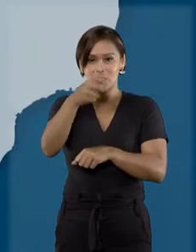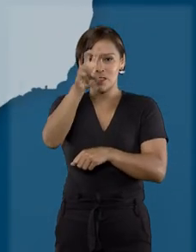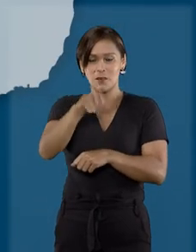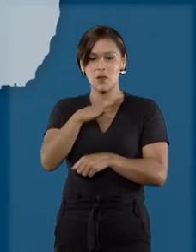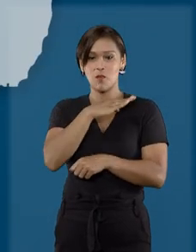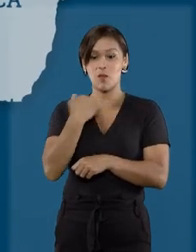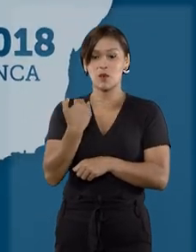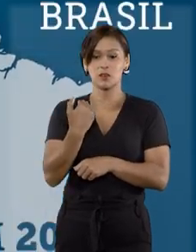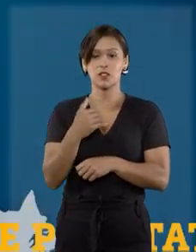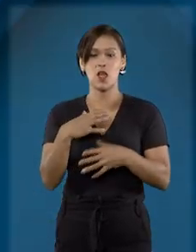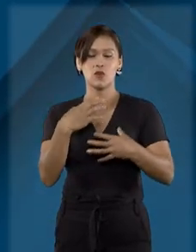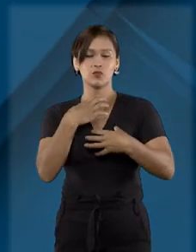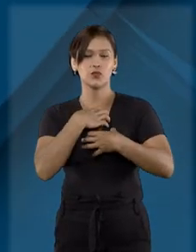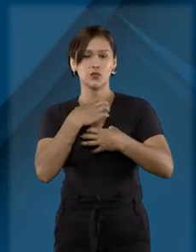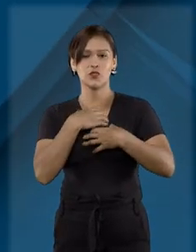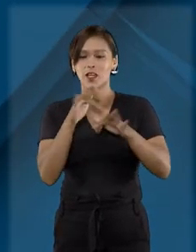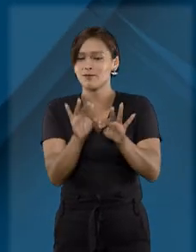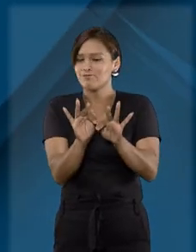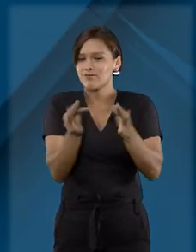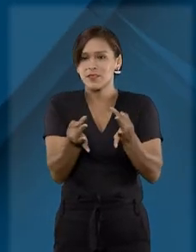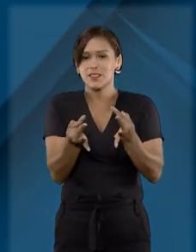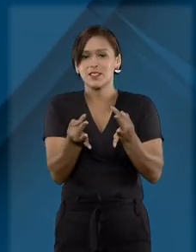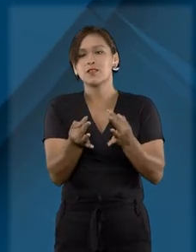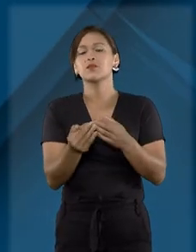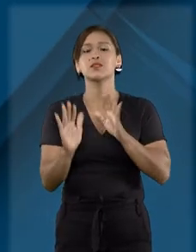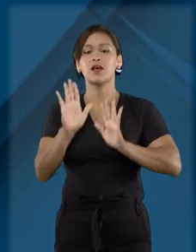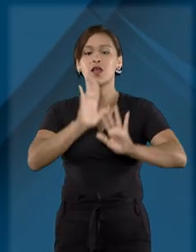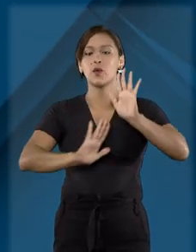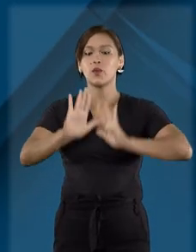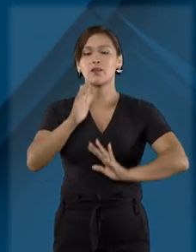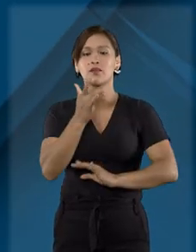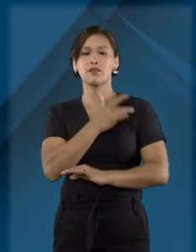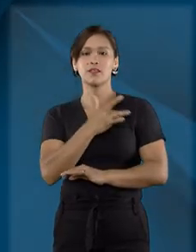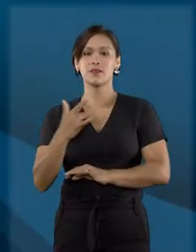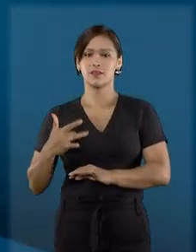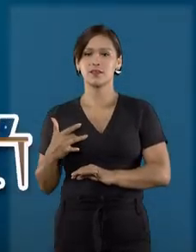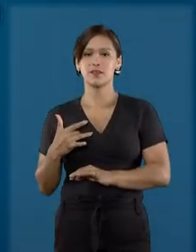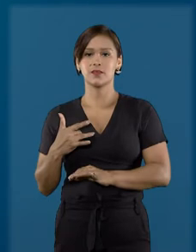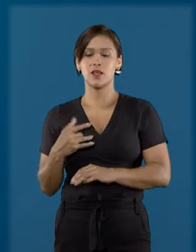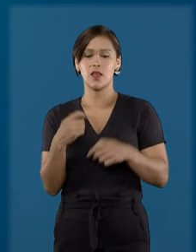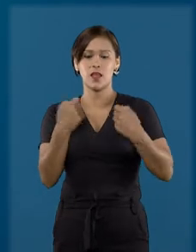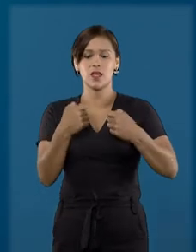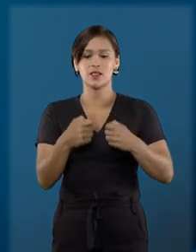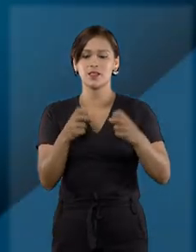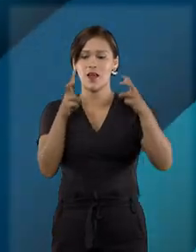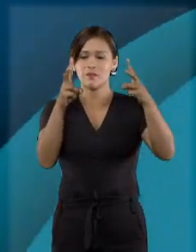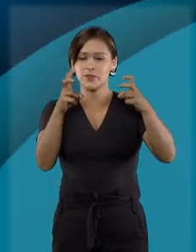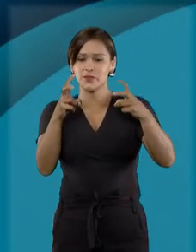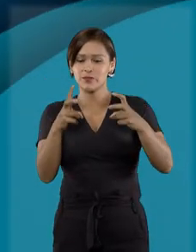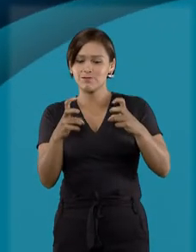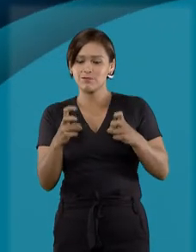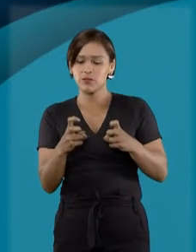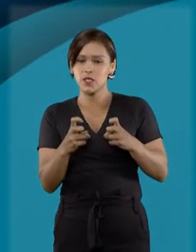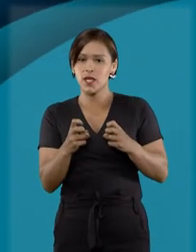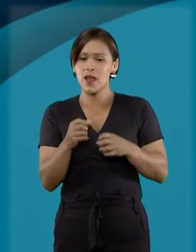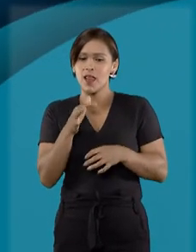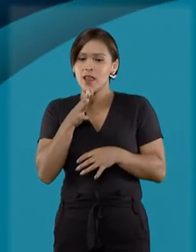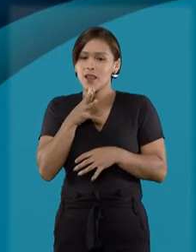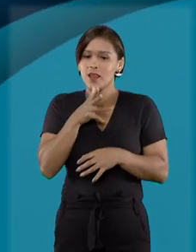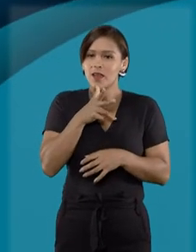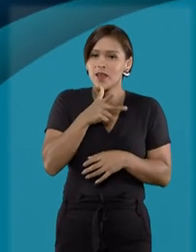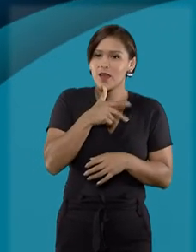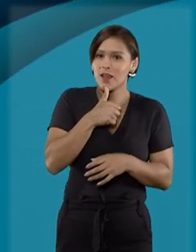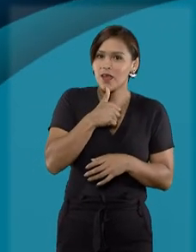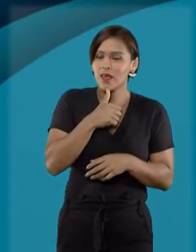óbitos. Uma forma simples de evitar a doença é cuidar da saúde. Esse tipo de câncer se desenvolve de forma